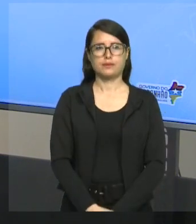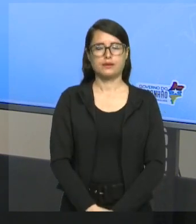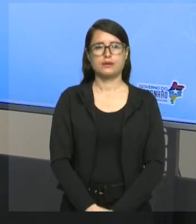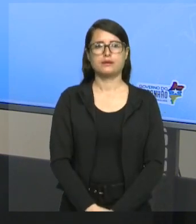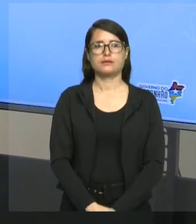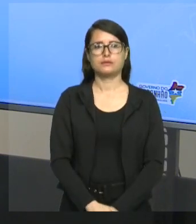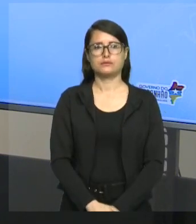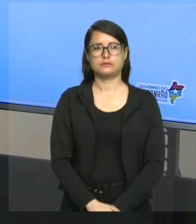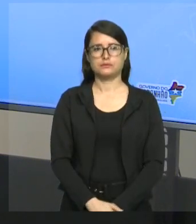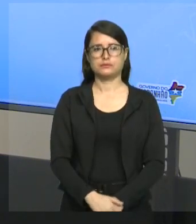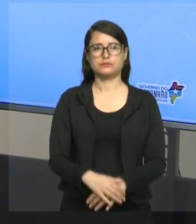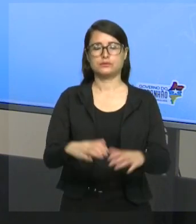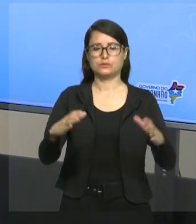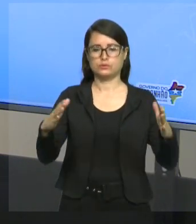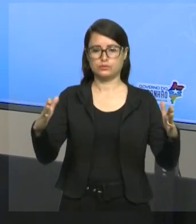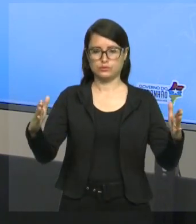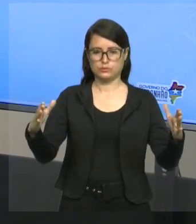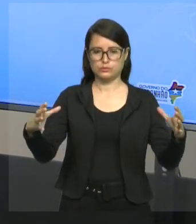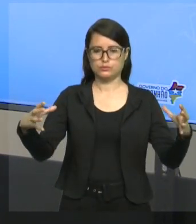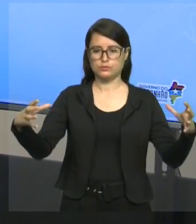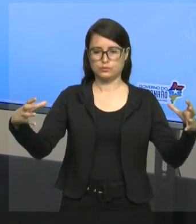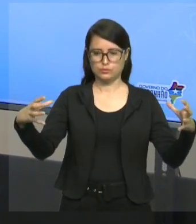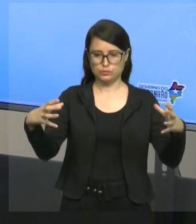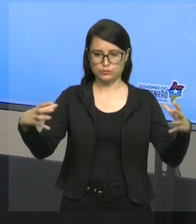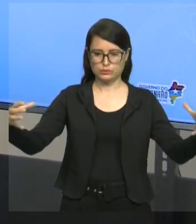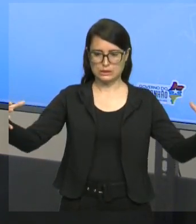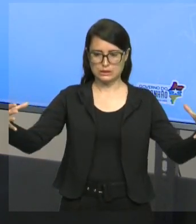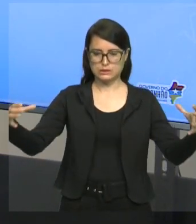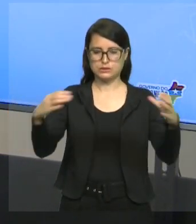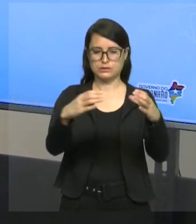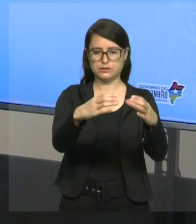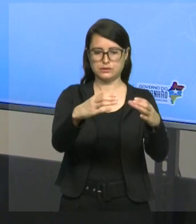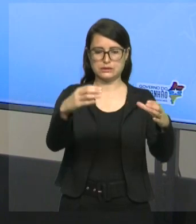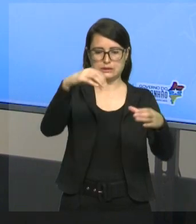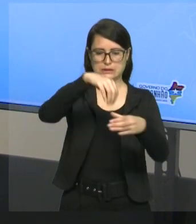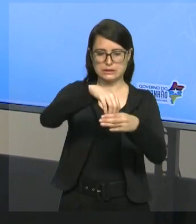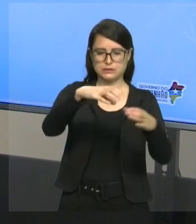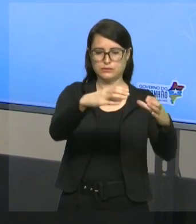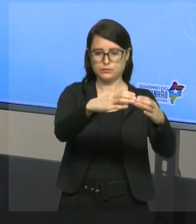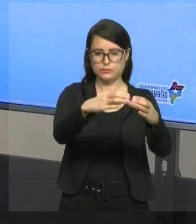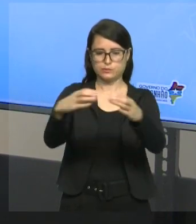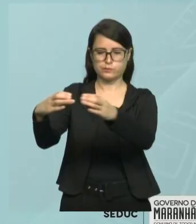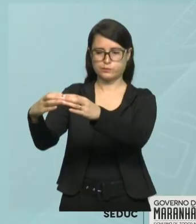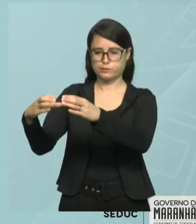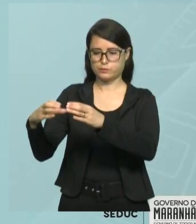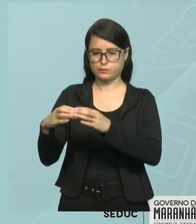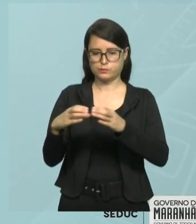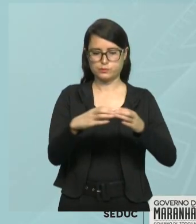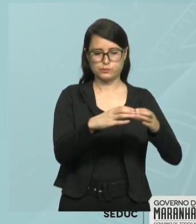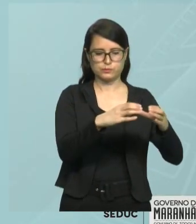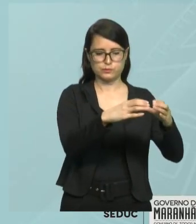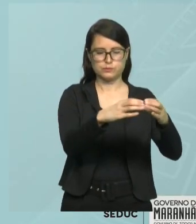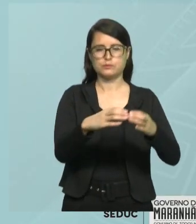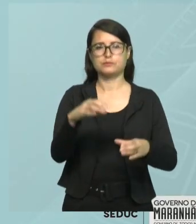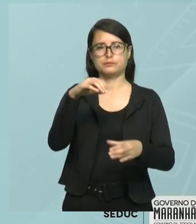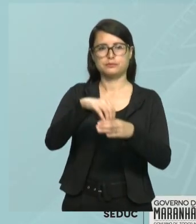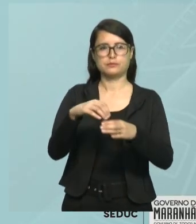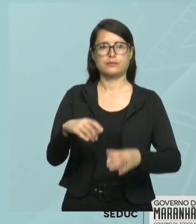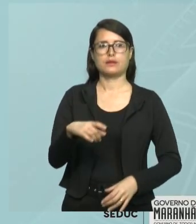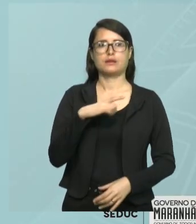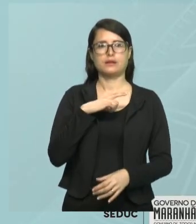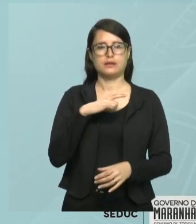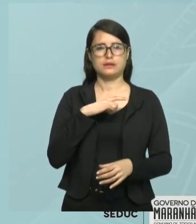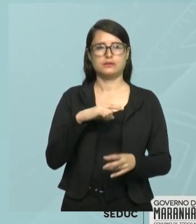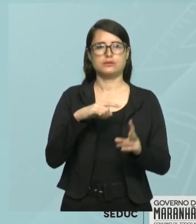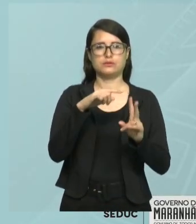Conjunto, um aqui dentro, é subconjunto. Então, vamos lá. dados dois conjuntos A e